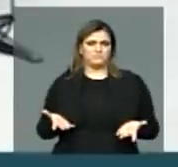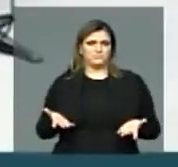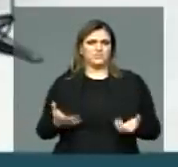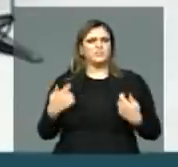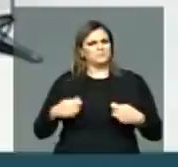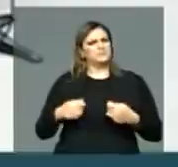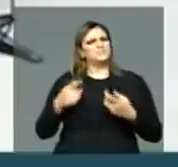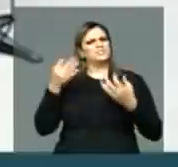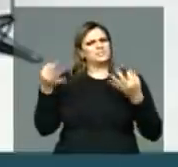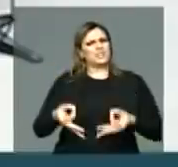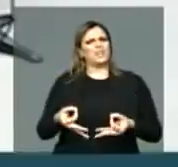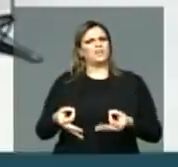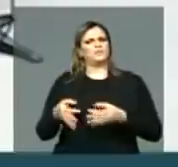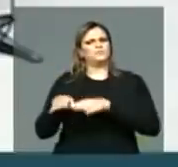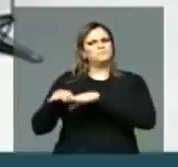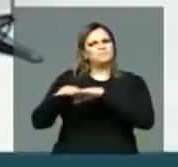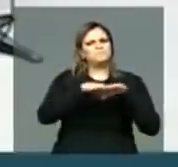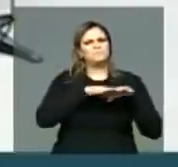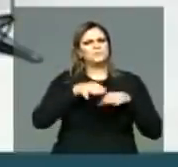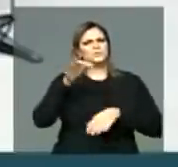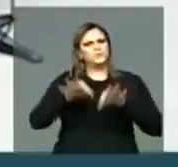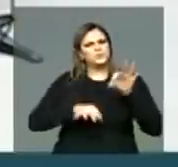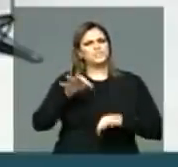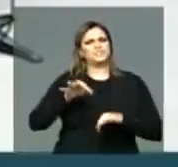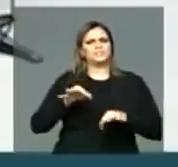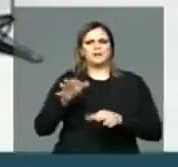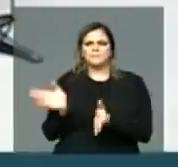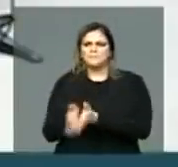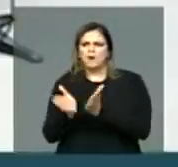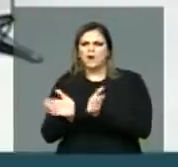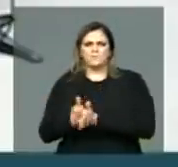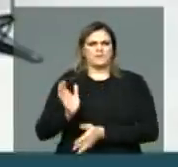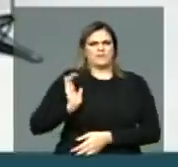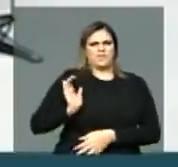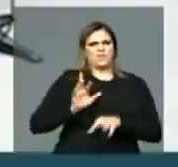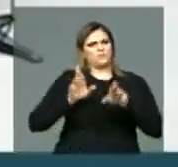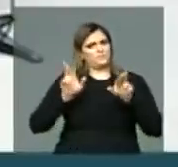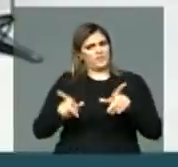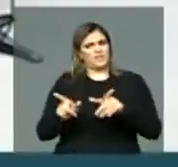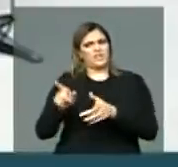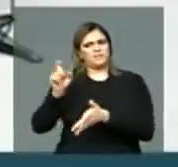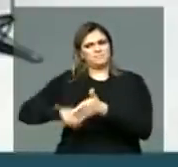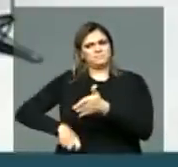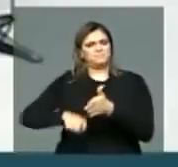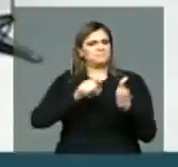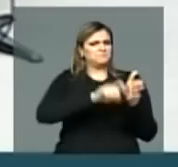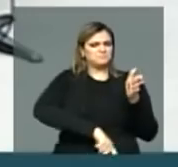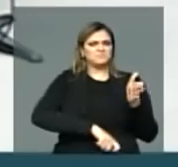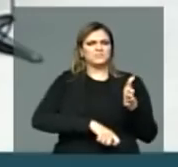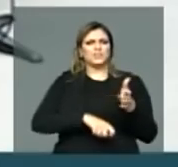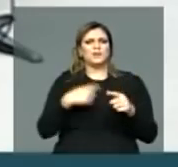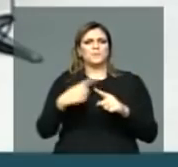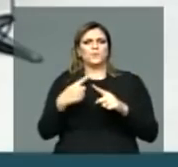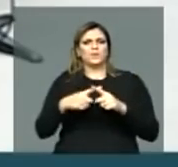igualitária, equânime, para fazer justiça social. Não quer porque ela bate nos interesses do próprio governo, a fome de